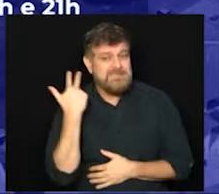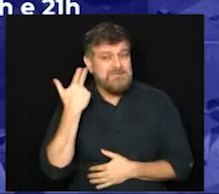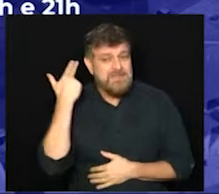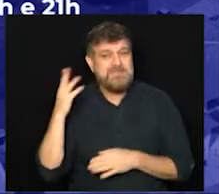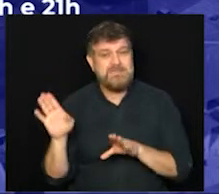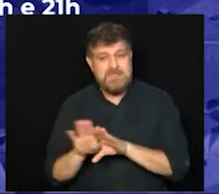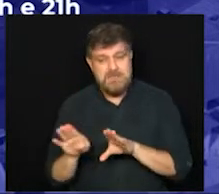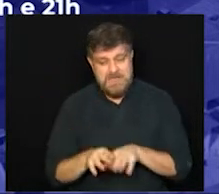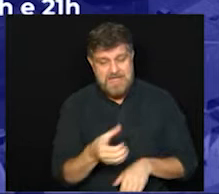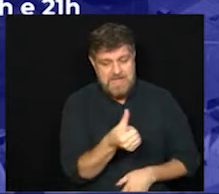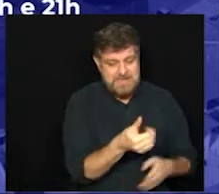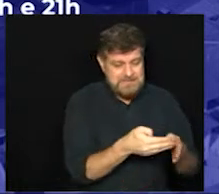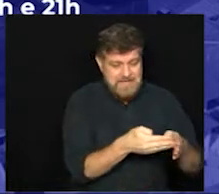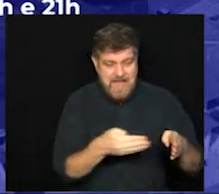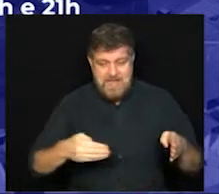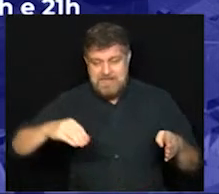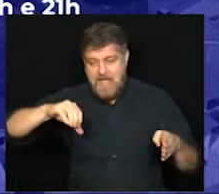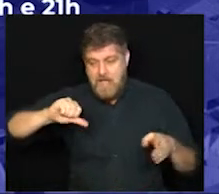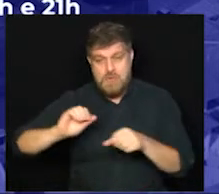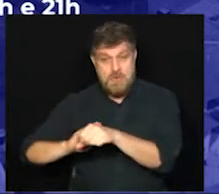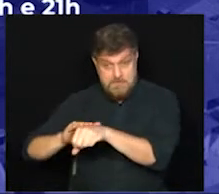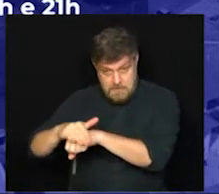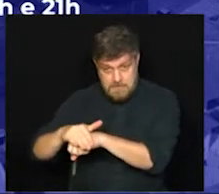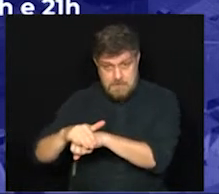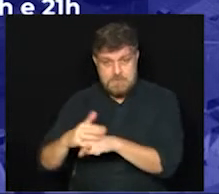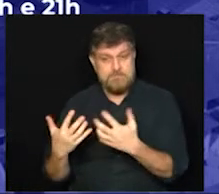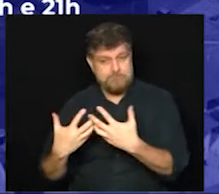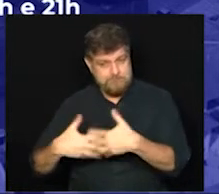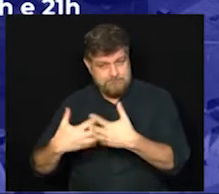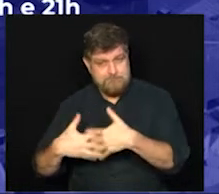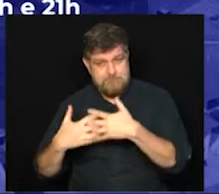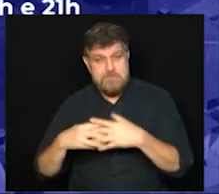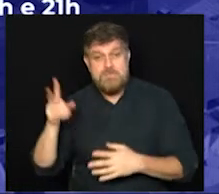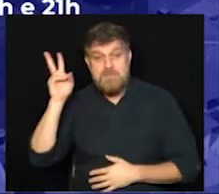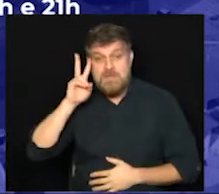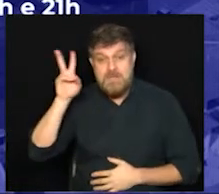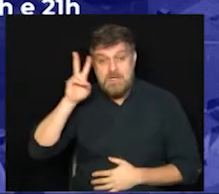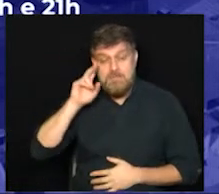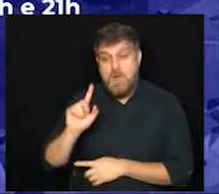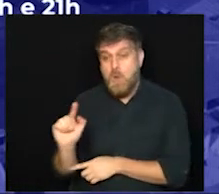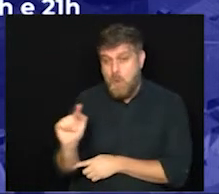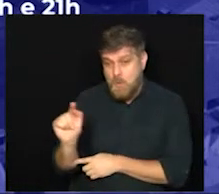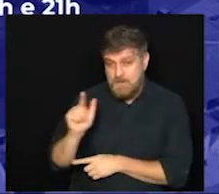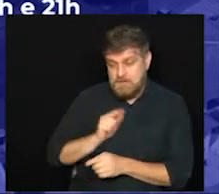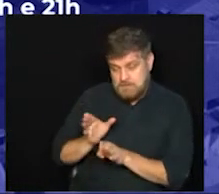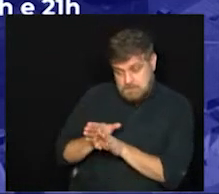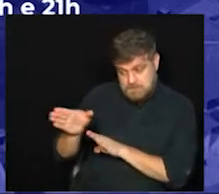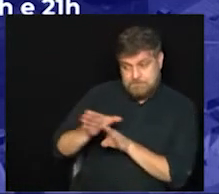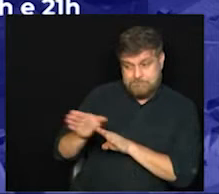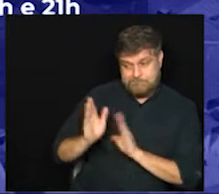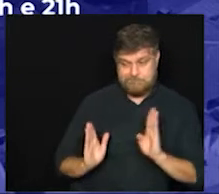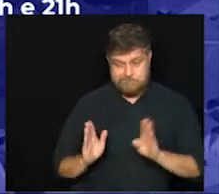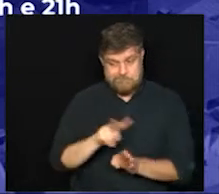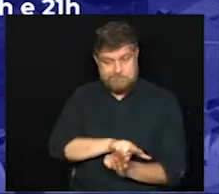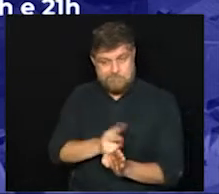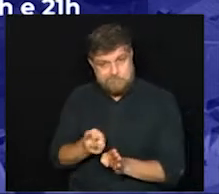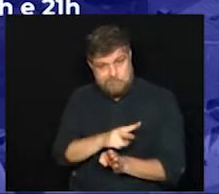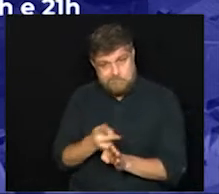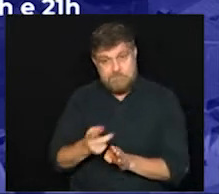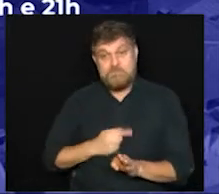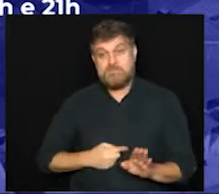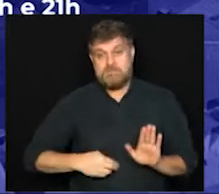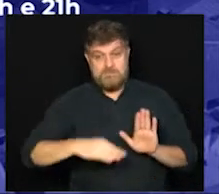também entre 6 horas da manhã e 9 da noite. Lembrando que as recomendações nessa fase são as